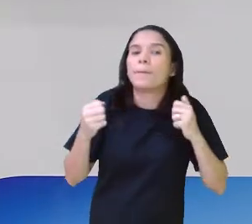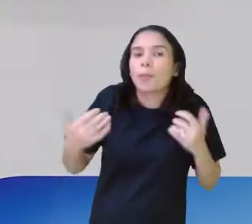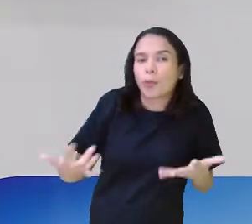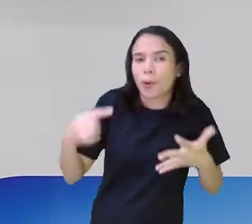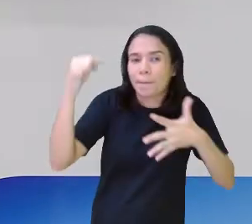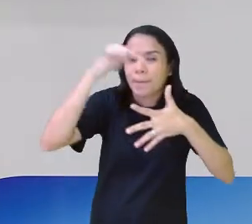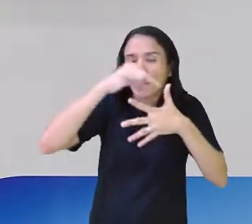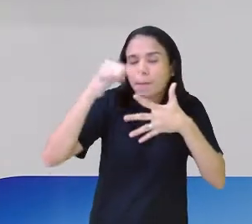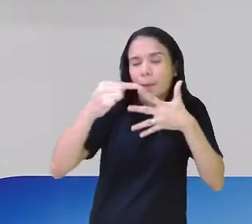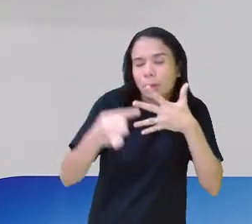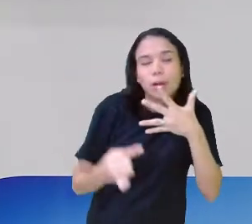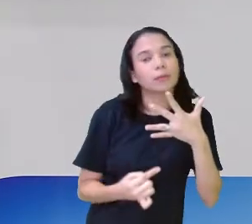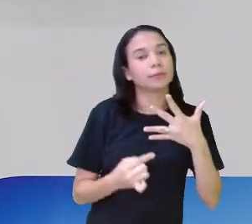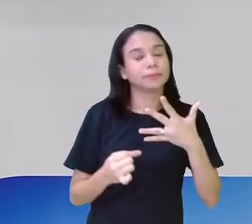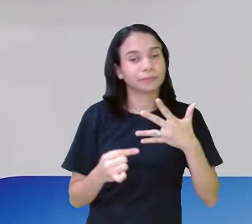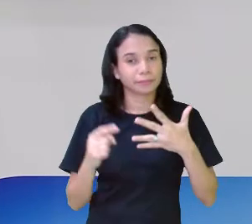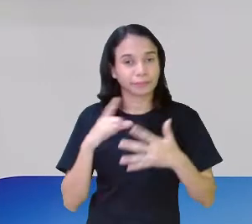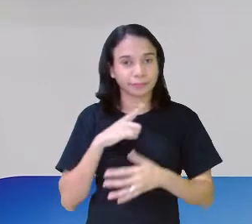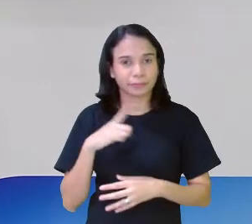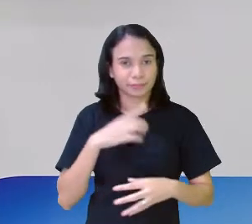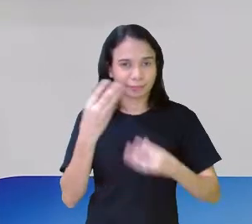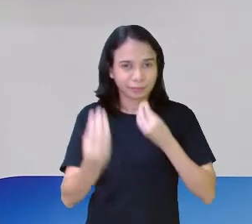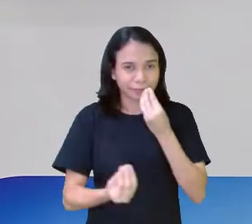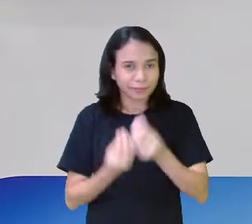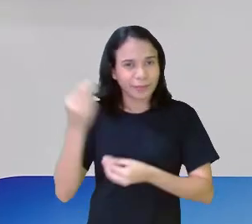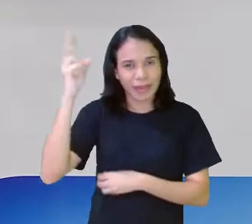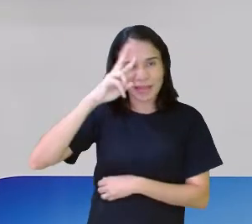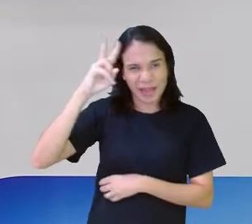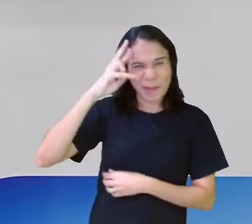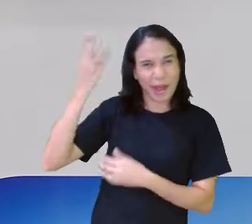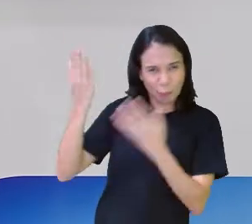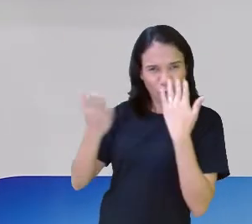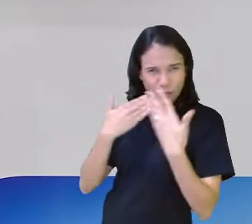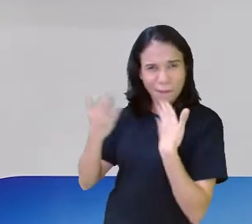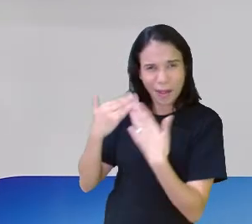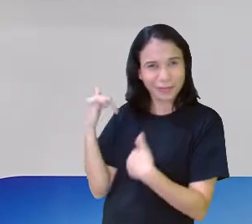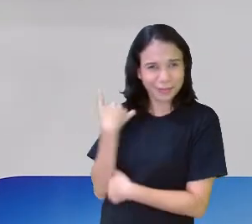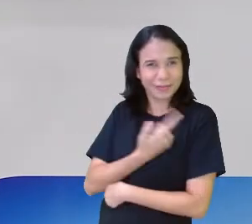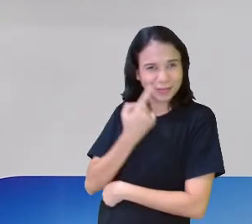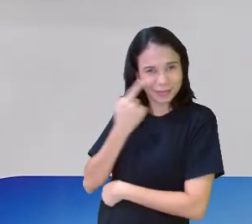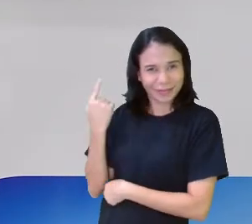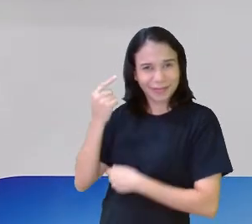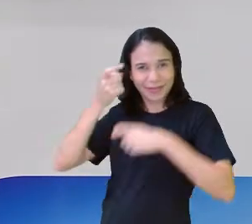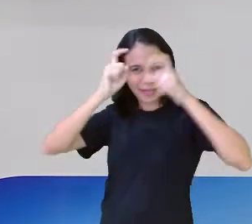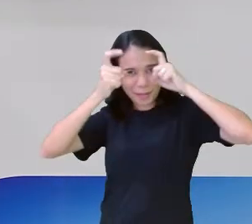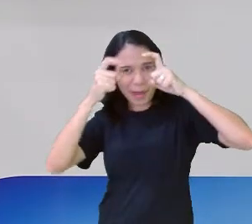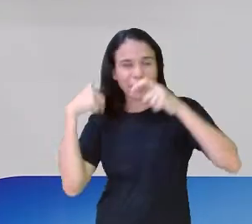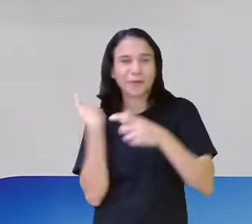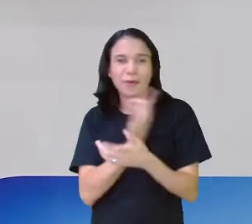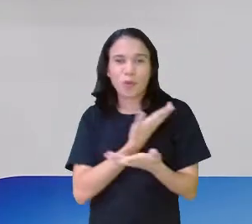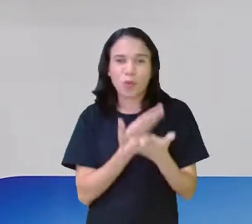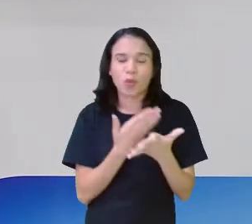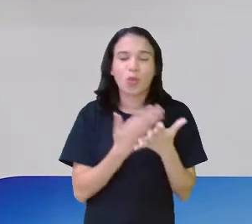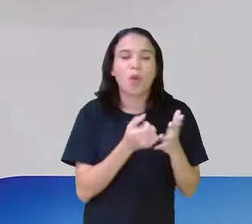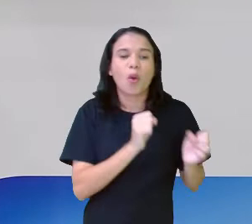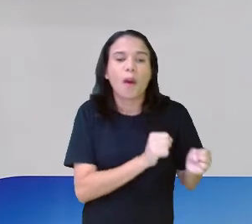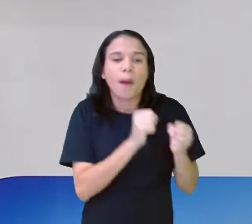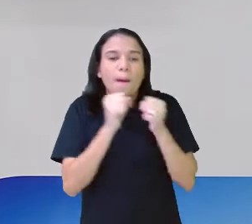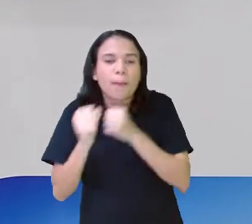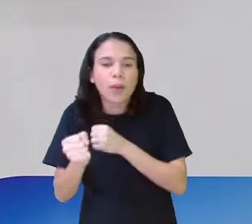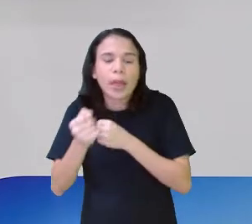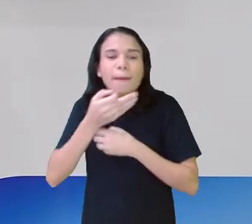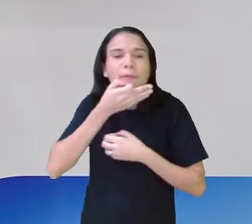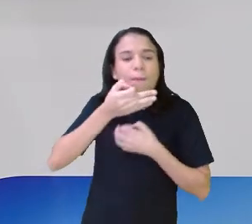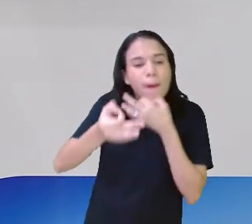acertada. Então, já entra até um pouquinho daquela questão. Lembra do debate que trabalhamos aqui algumas semanas? O poder de argumentar, de